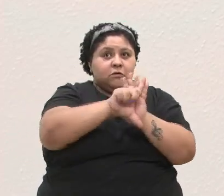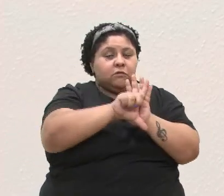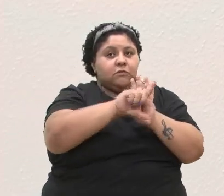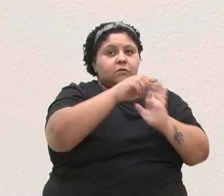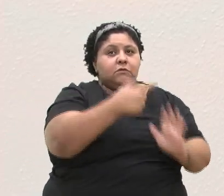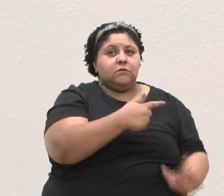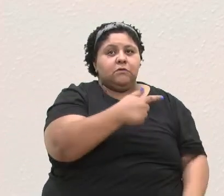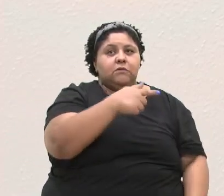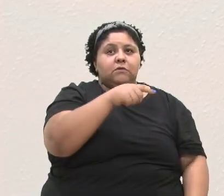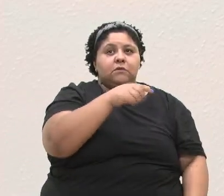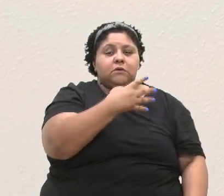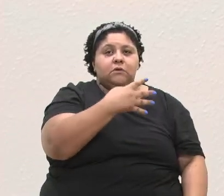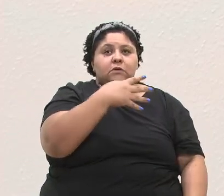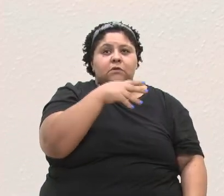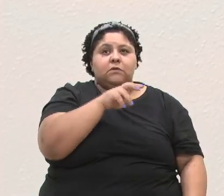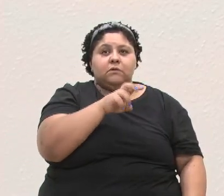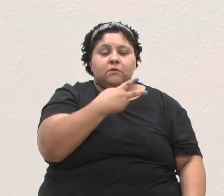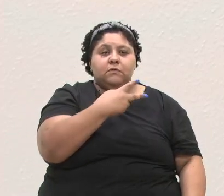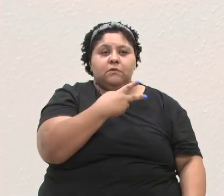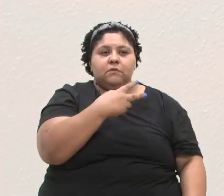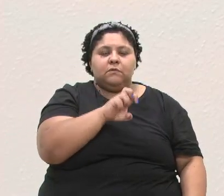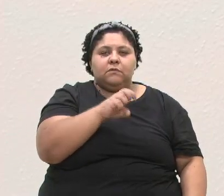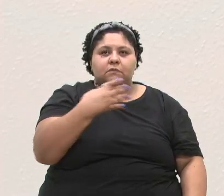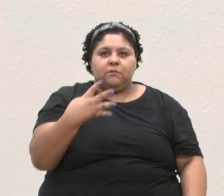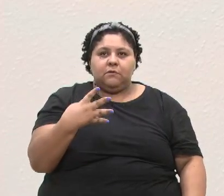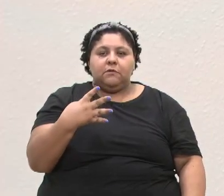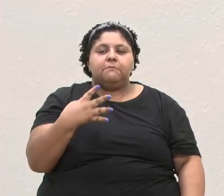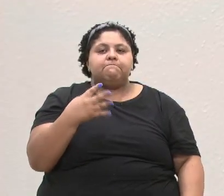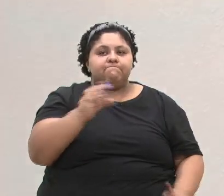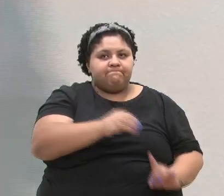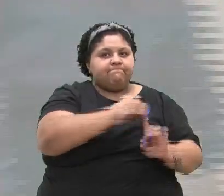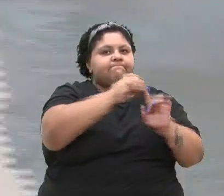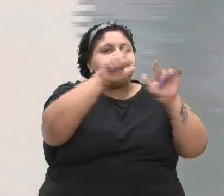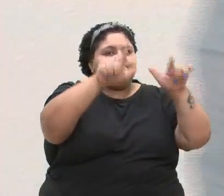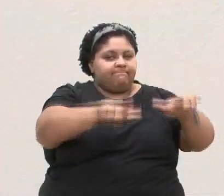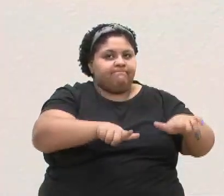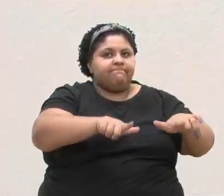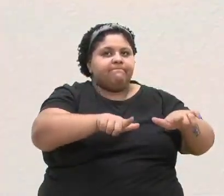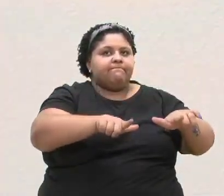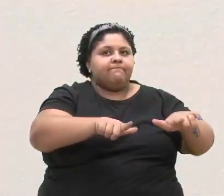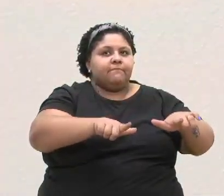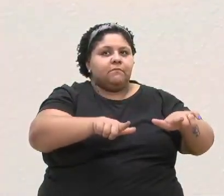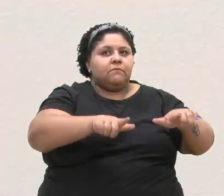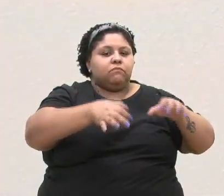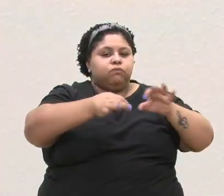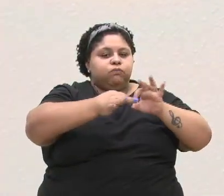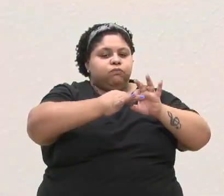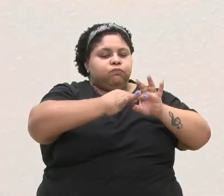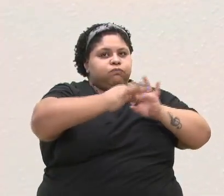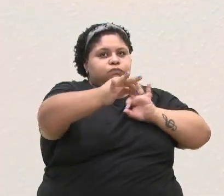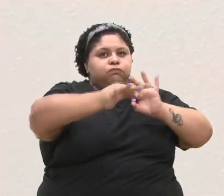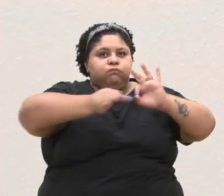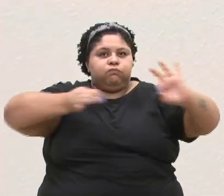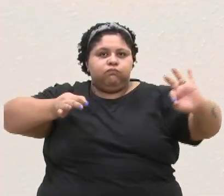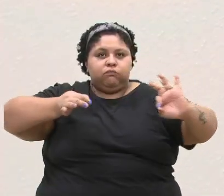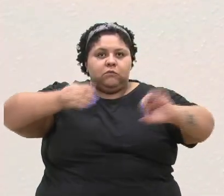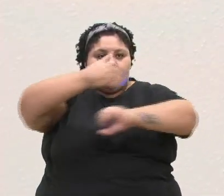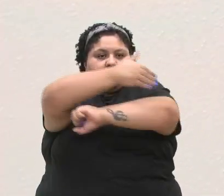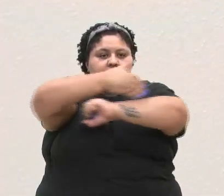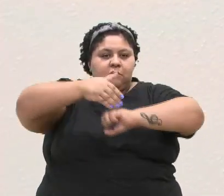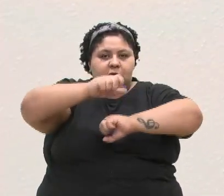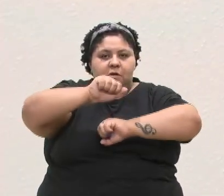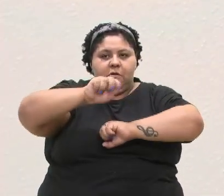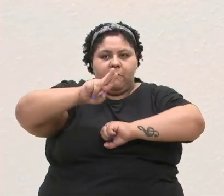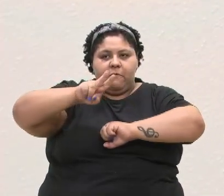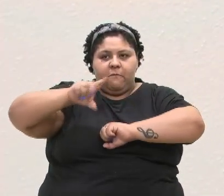.454, principalmente na área relativa ao alargamento da Rua Avelino Antônio de Souza,